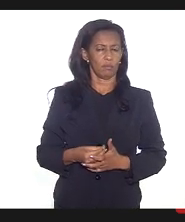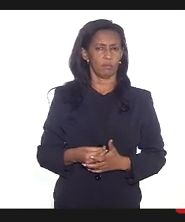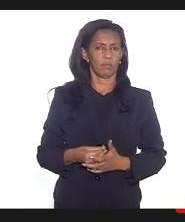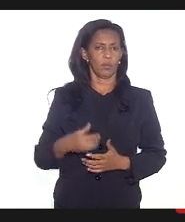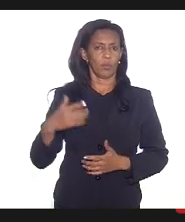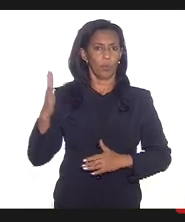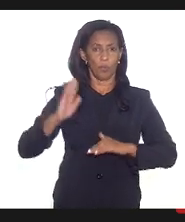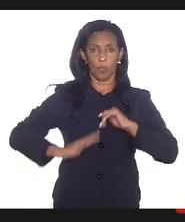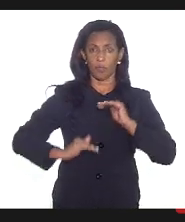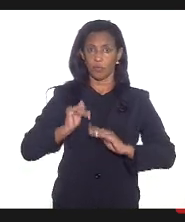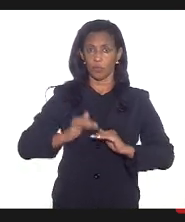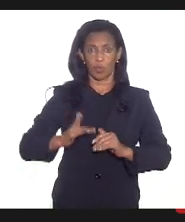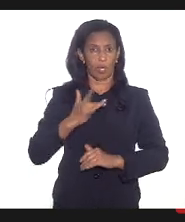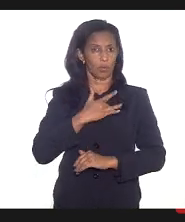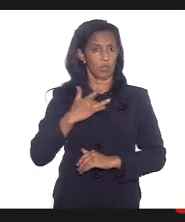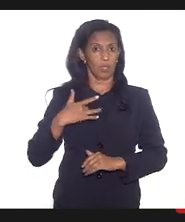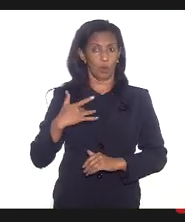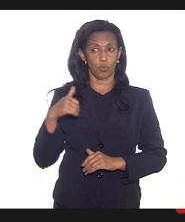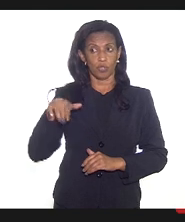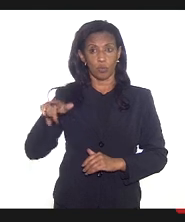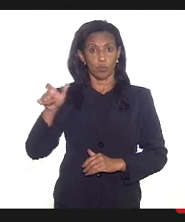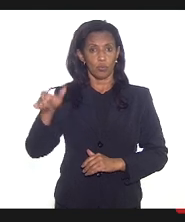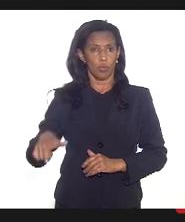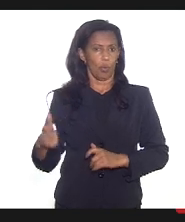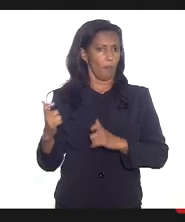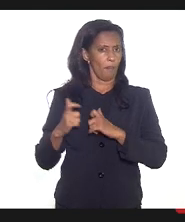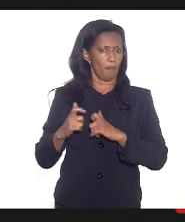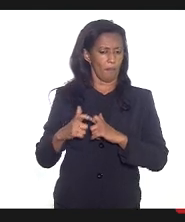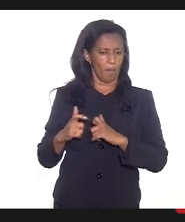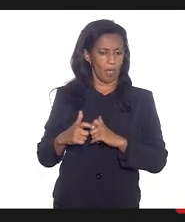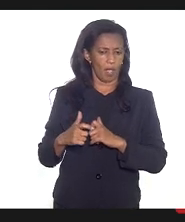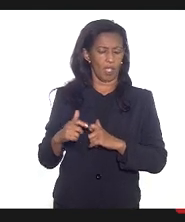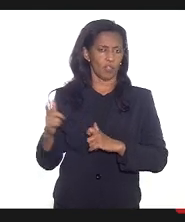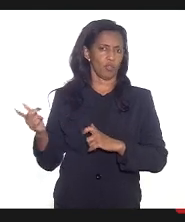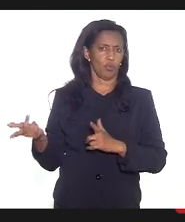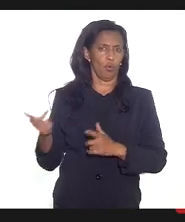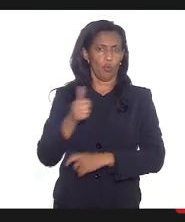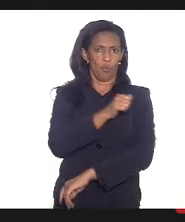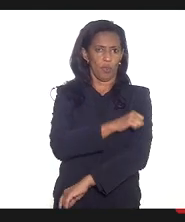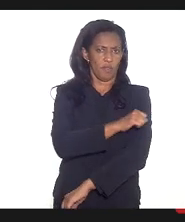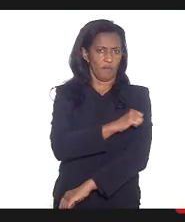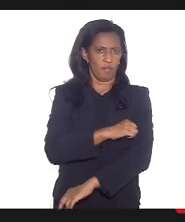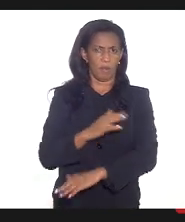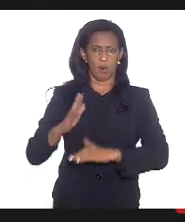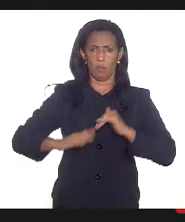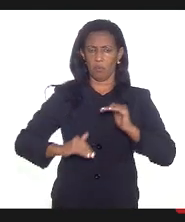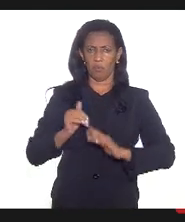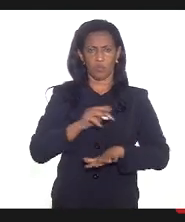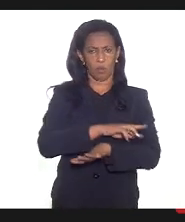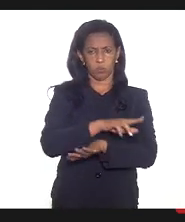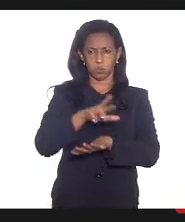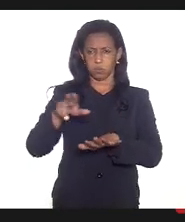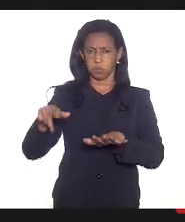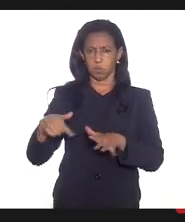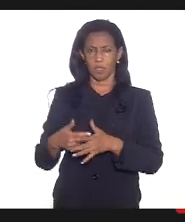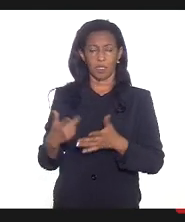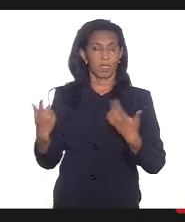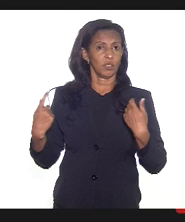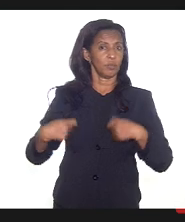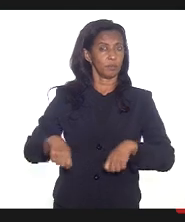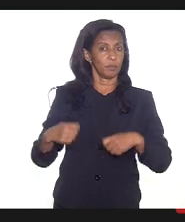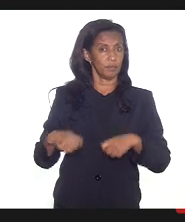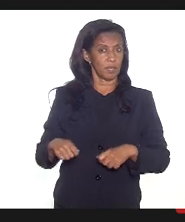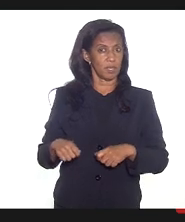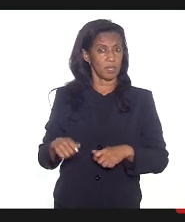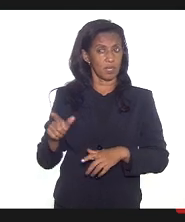o profissional de saúde não apenas o médico mas o enfermeiro enfermeira os profissionais da sala de vacina eles estão